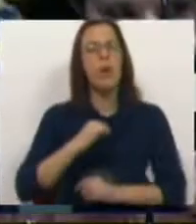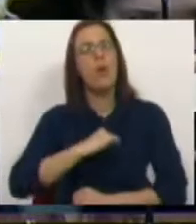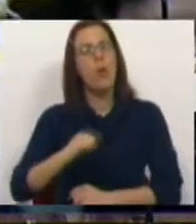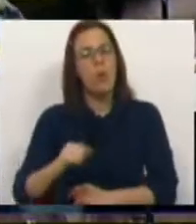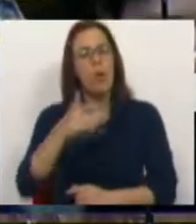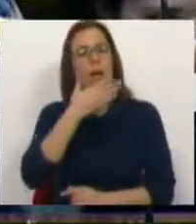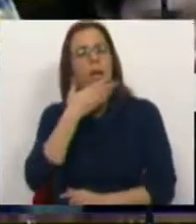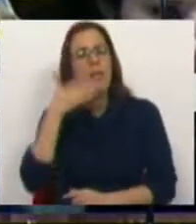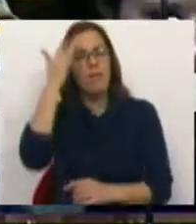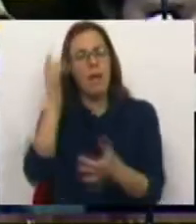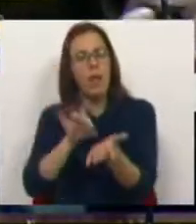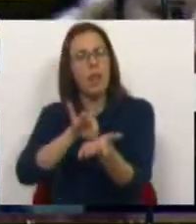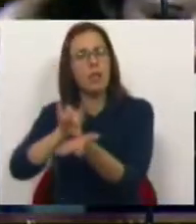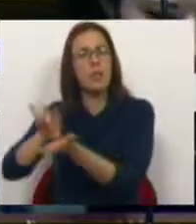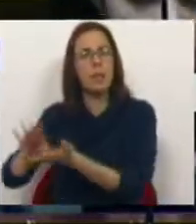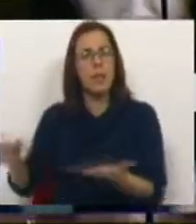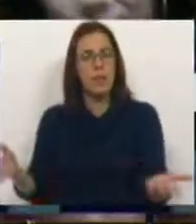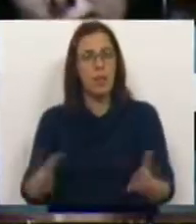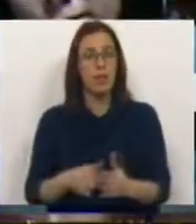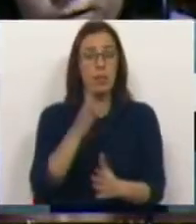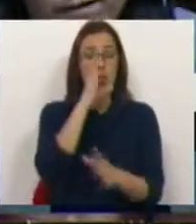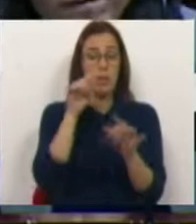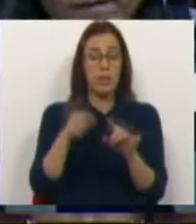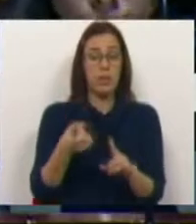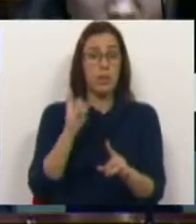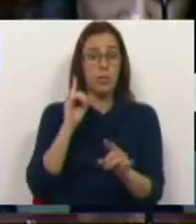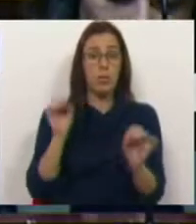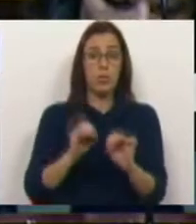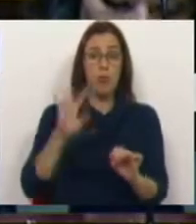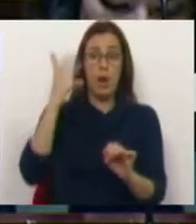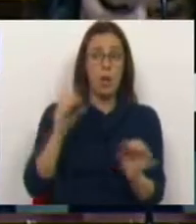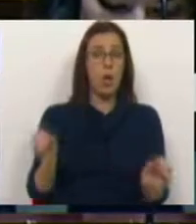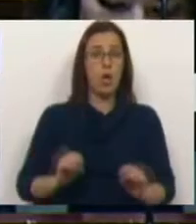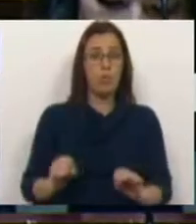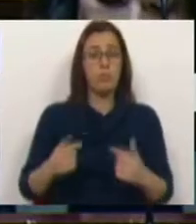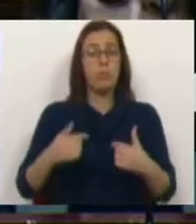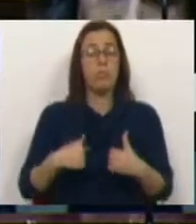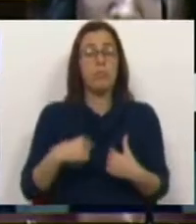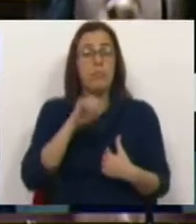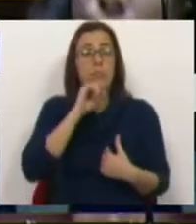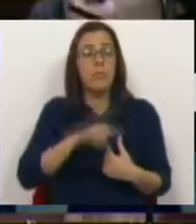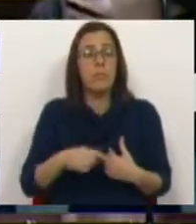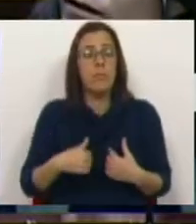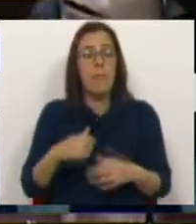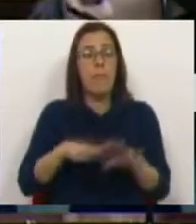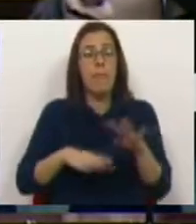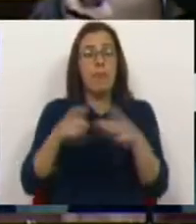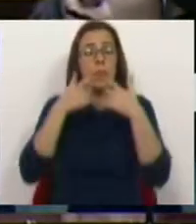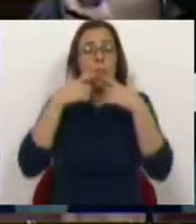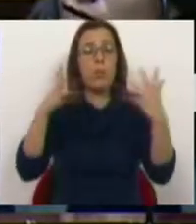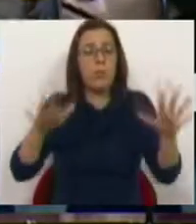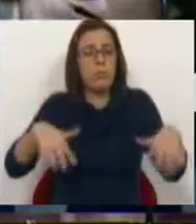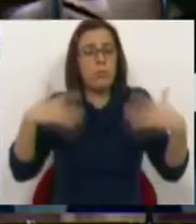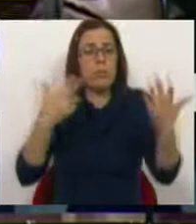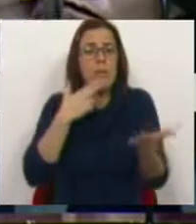contra a facilitação de despedimento. Se isso não acontecer, nós podemos praticar todo o